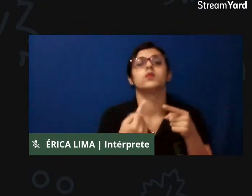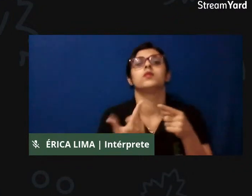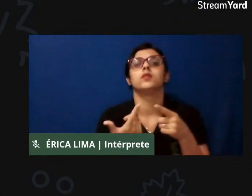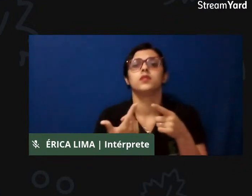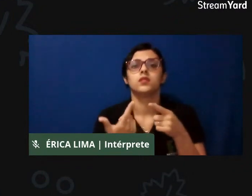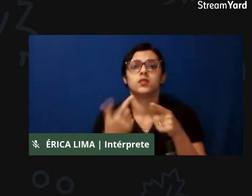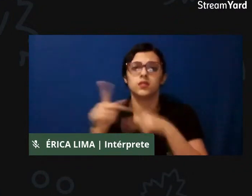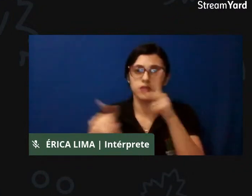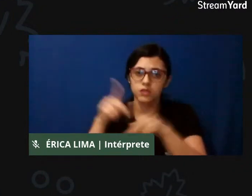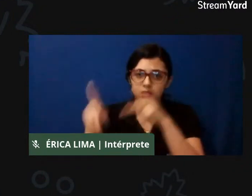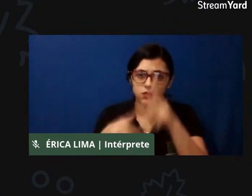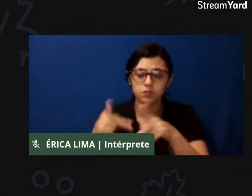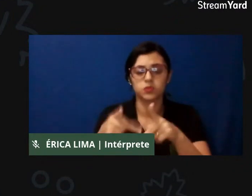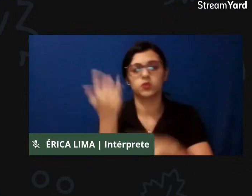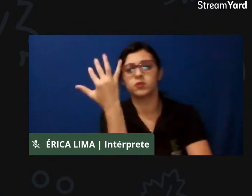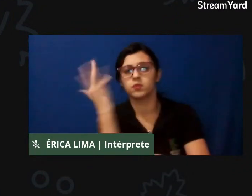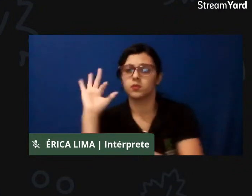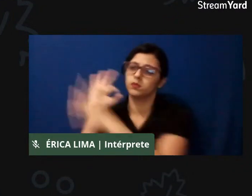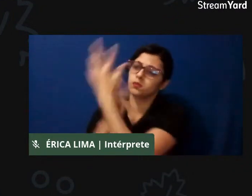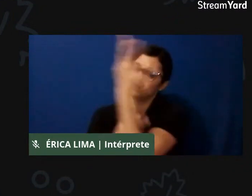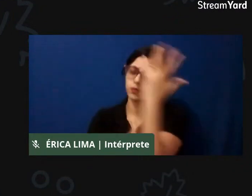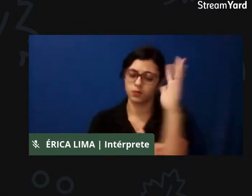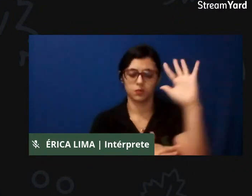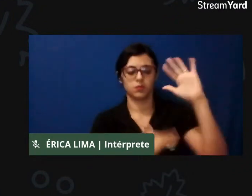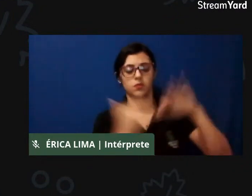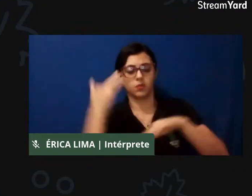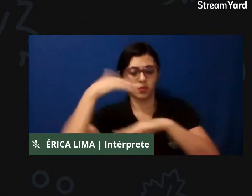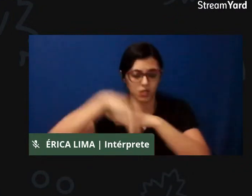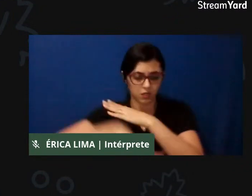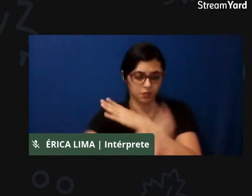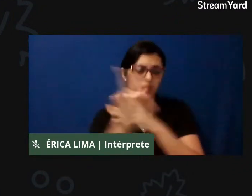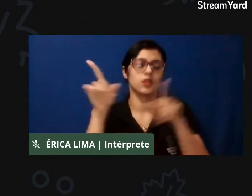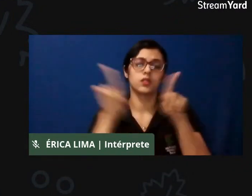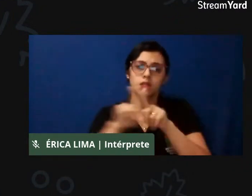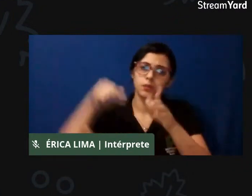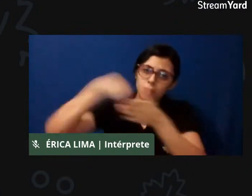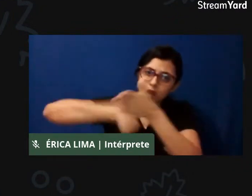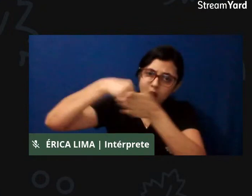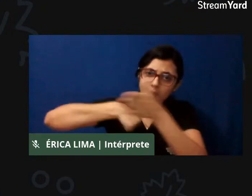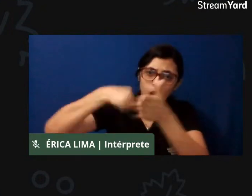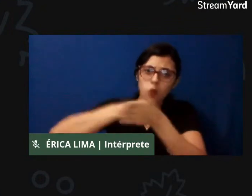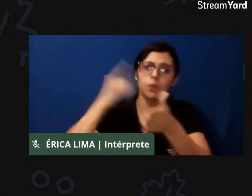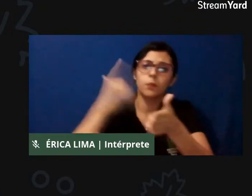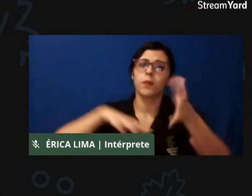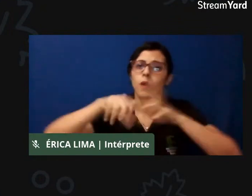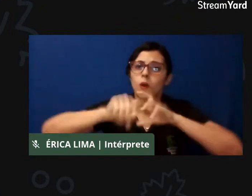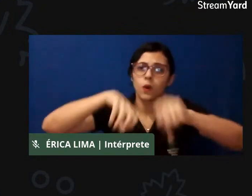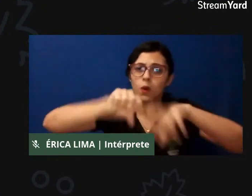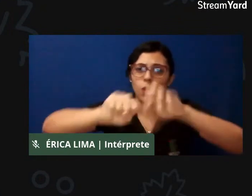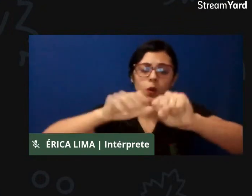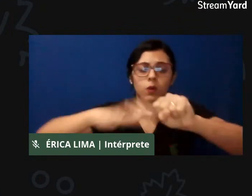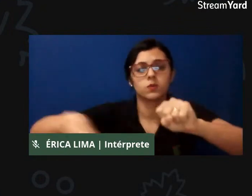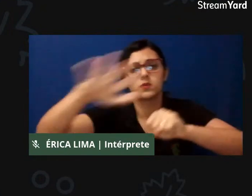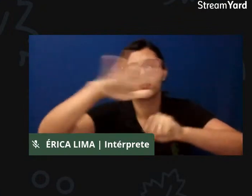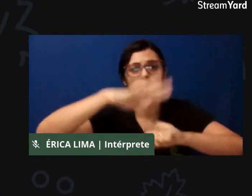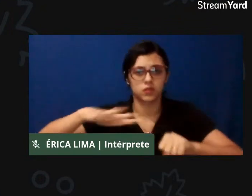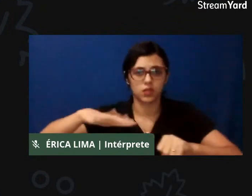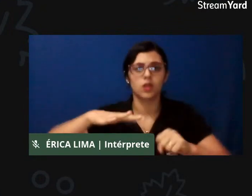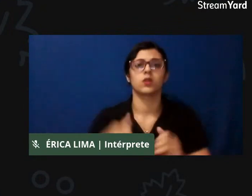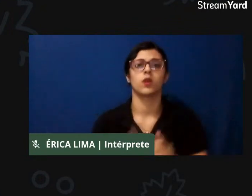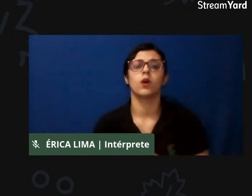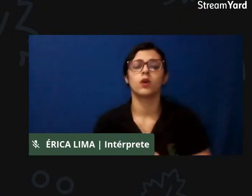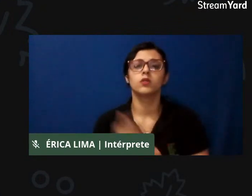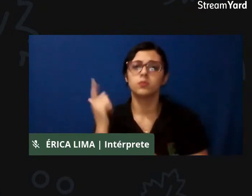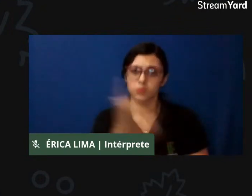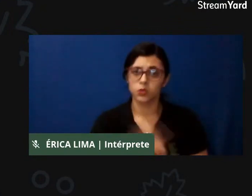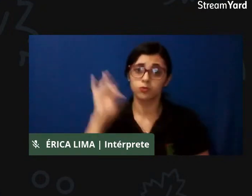e a luta, a busca pela garantia desses territórios, a busca pela efetivação de políticas